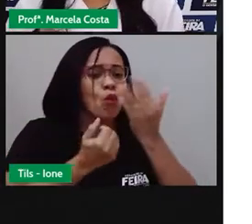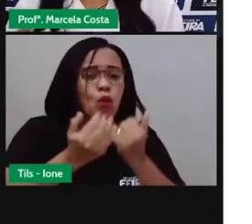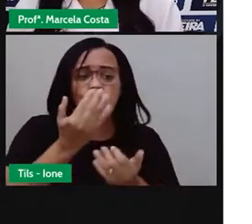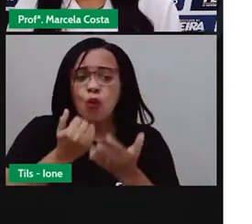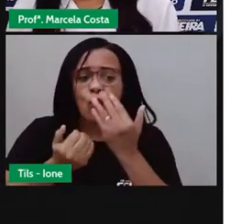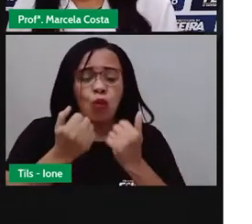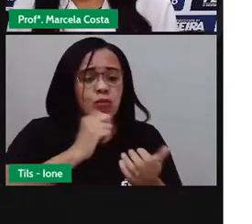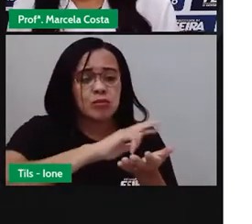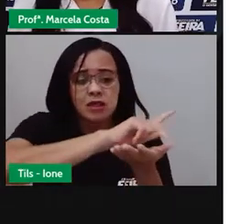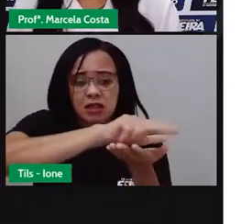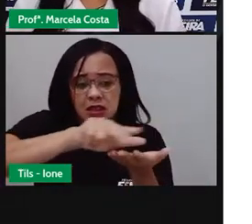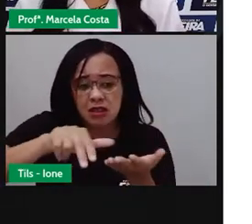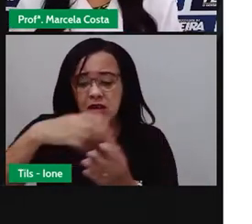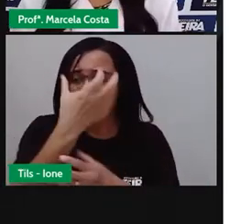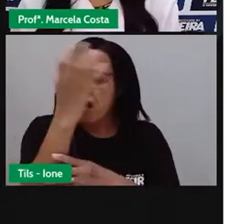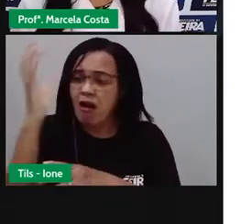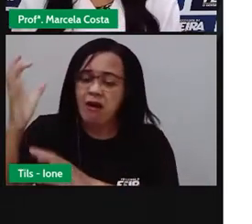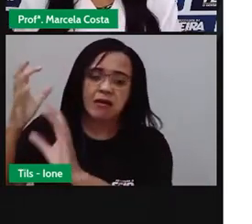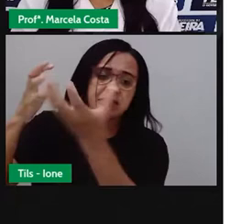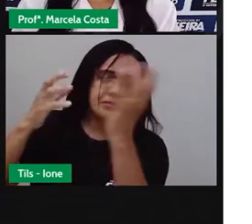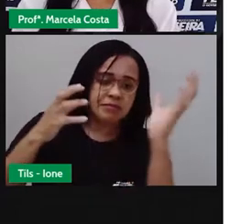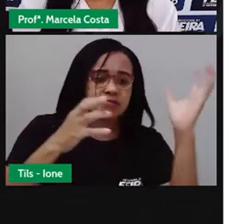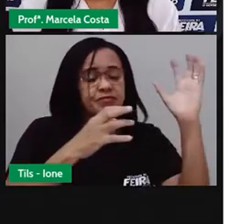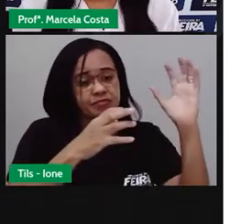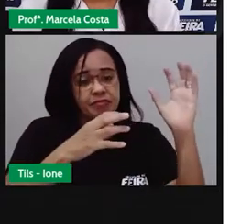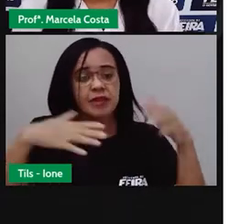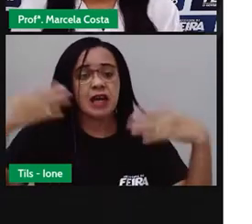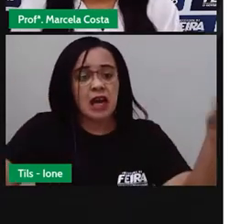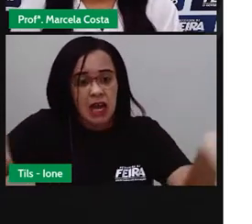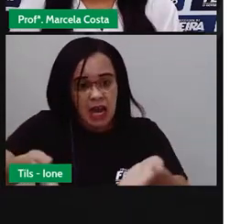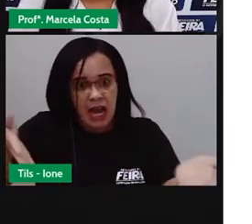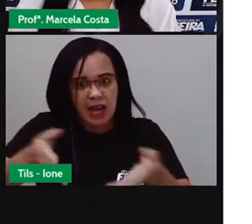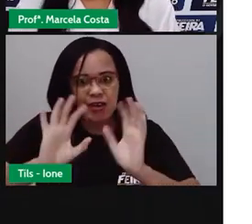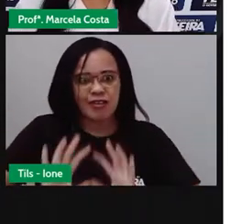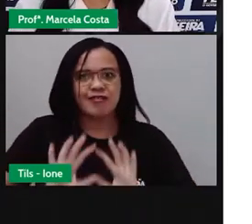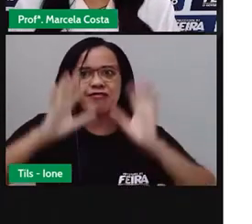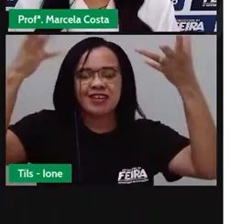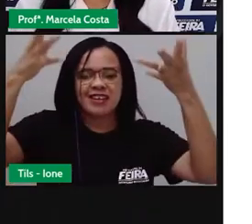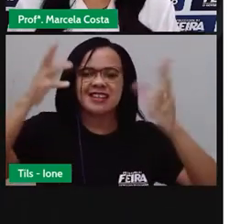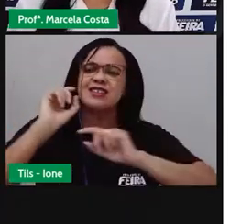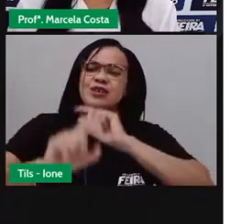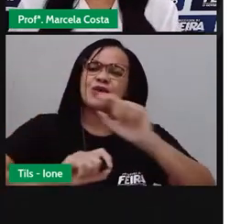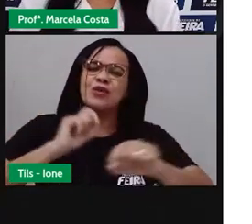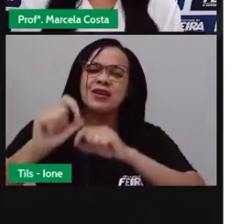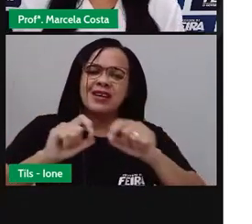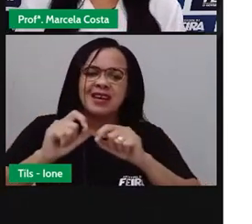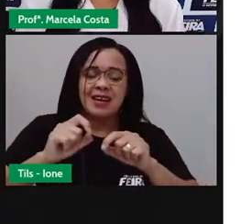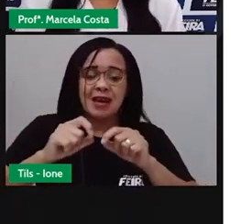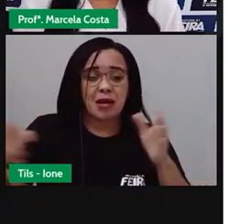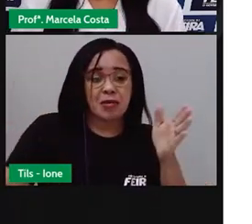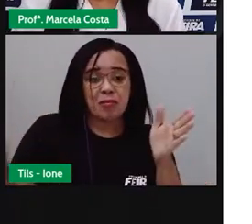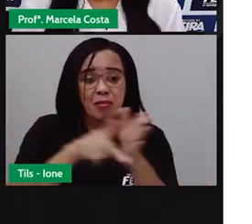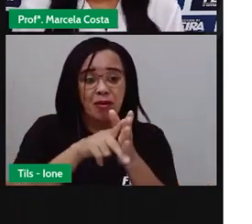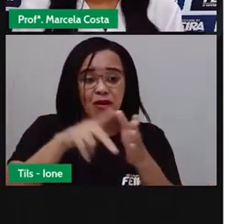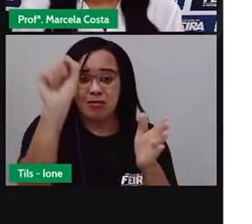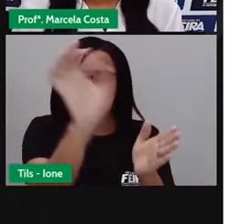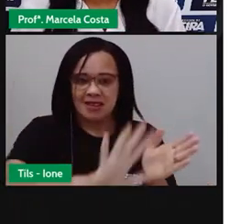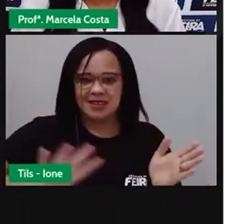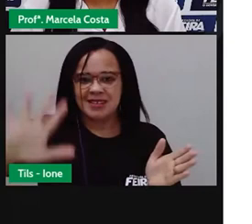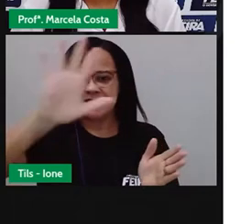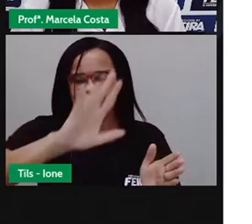vegetação. E agora a gente vai ver as festas que são comuns aqui na região